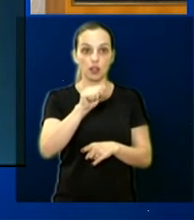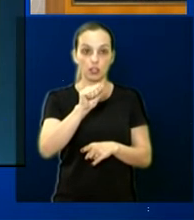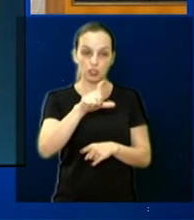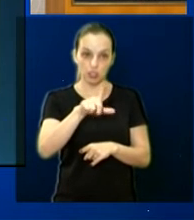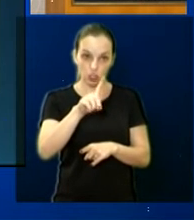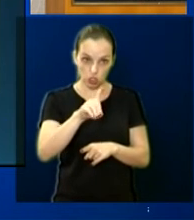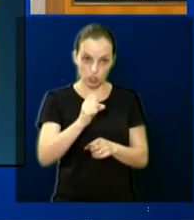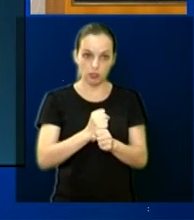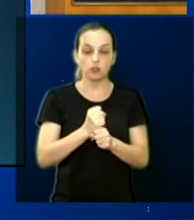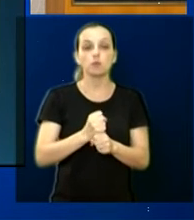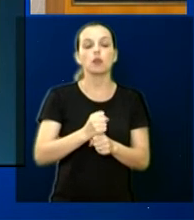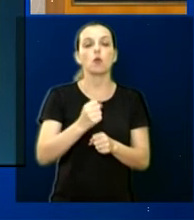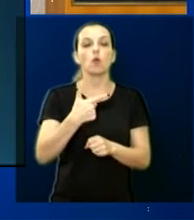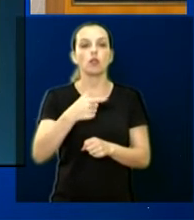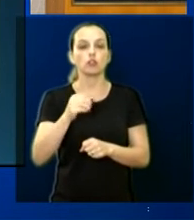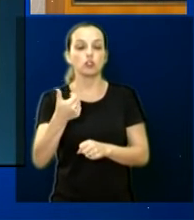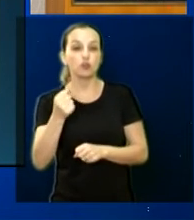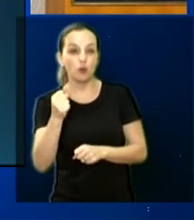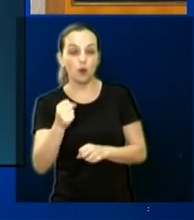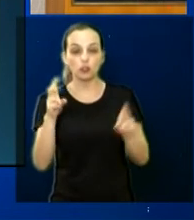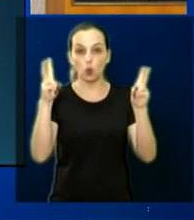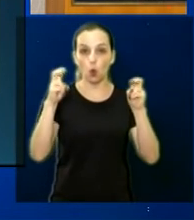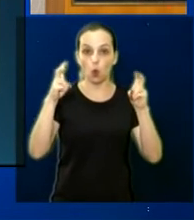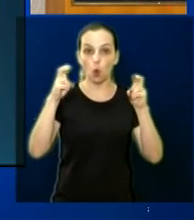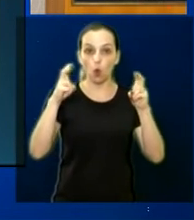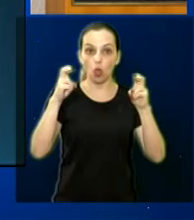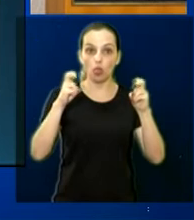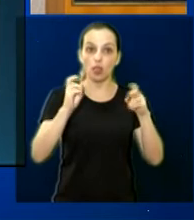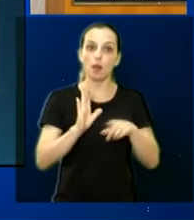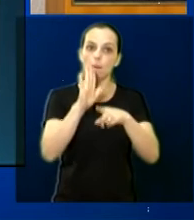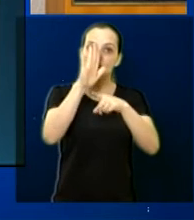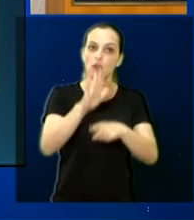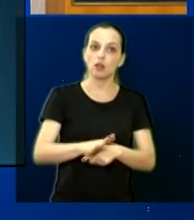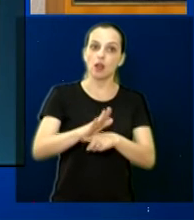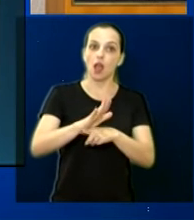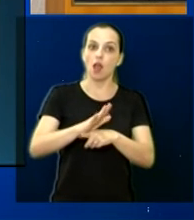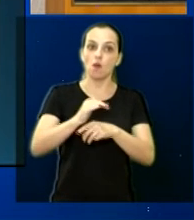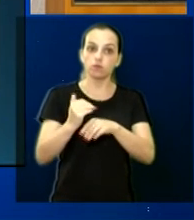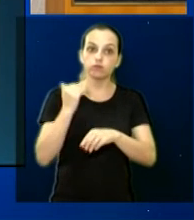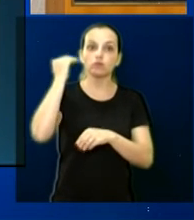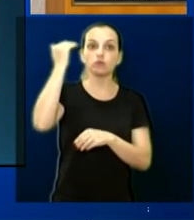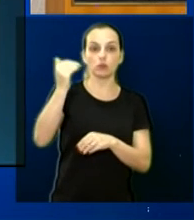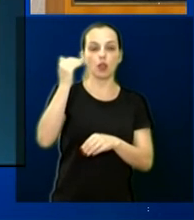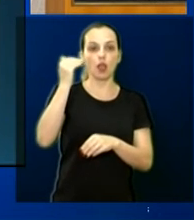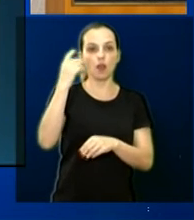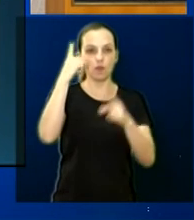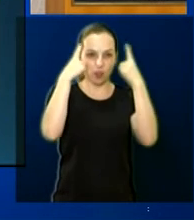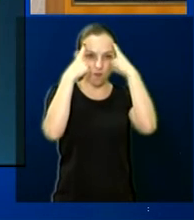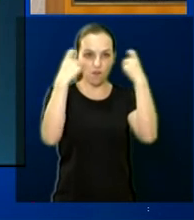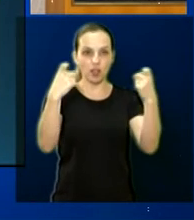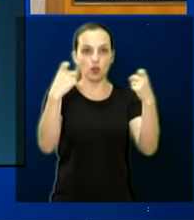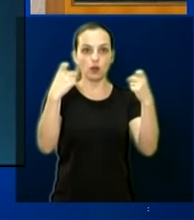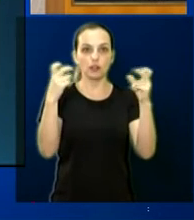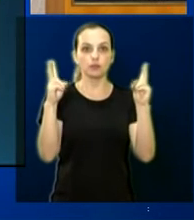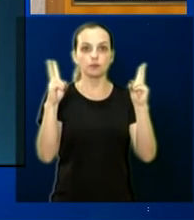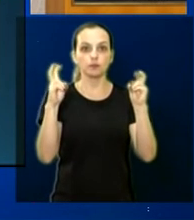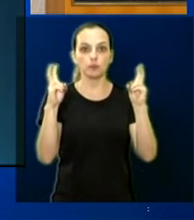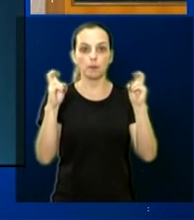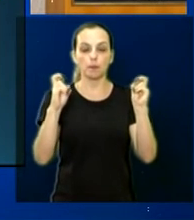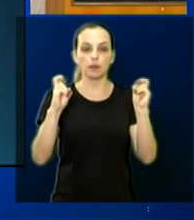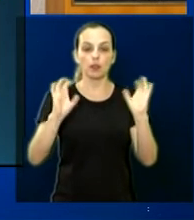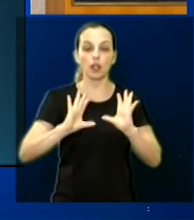O tema é Fraternidade e superação da violência. E o lema, vós sois todos